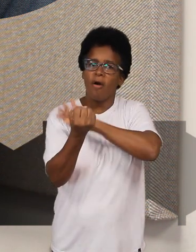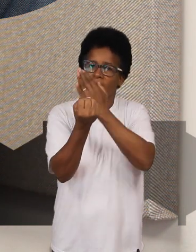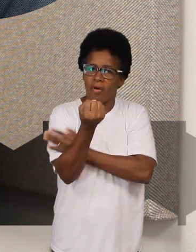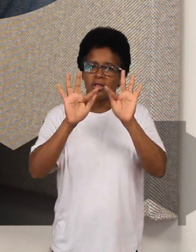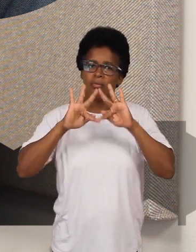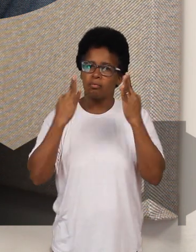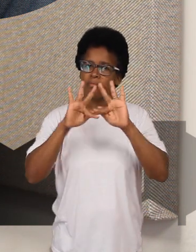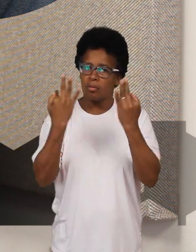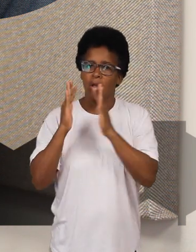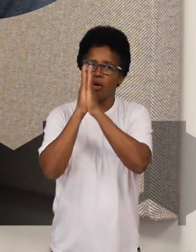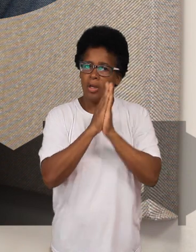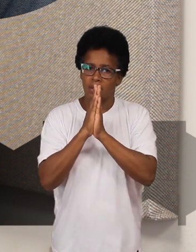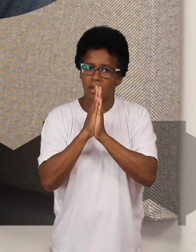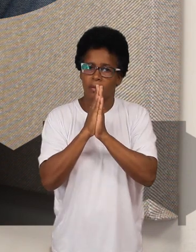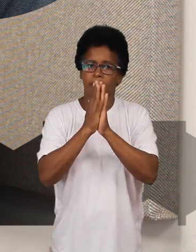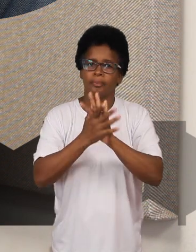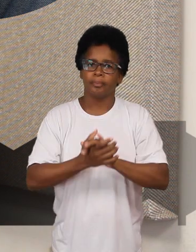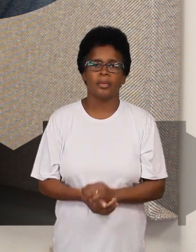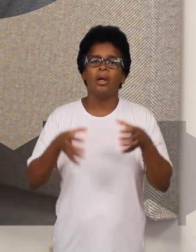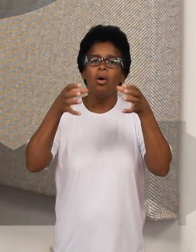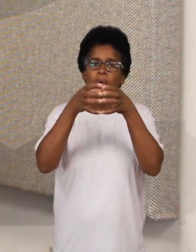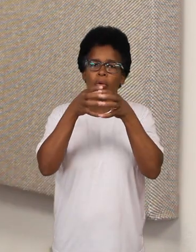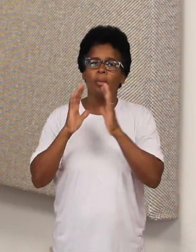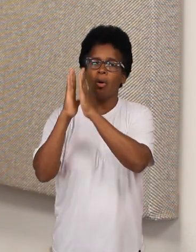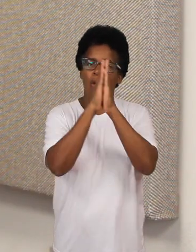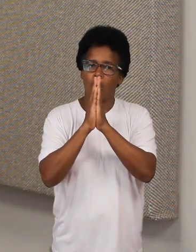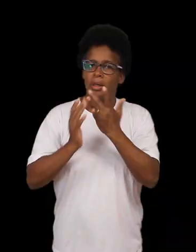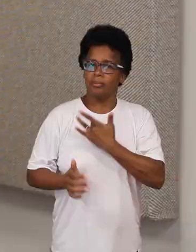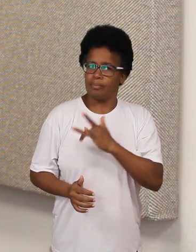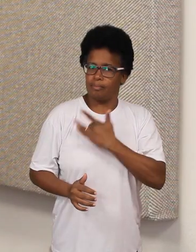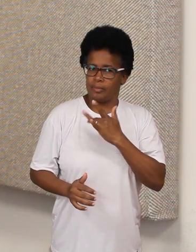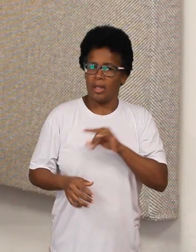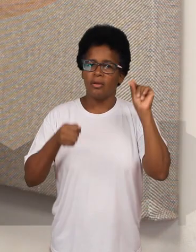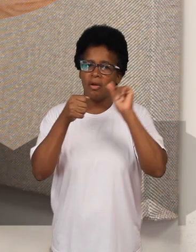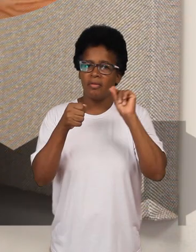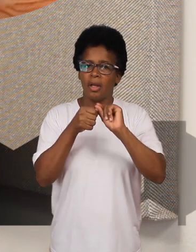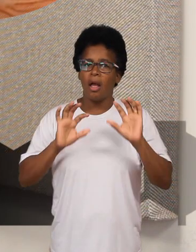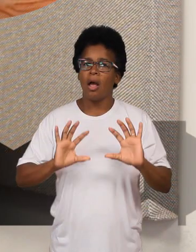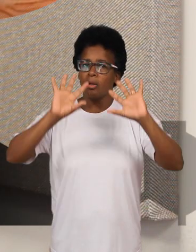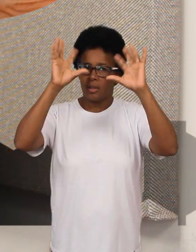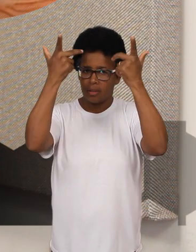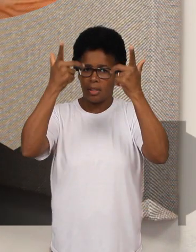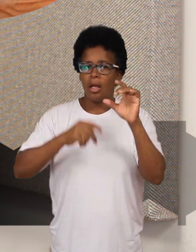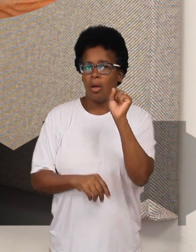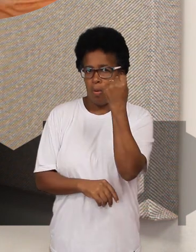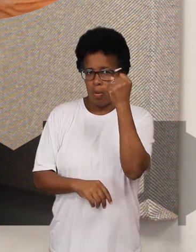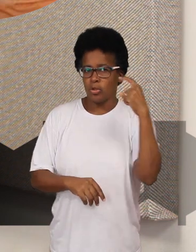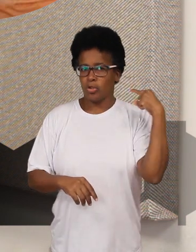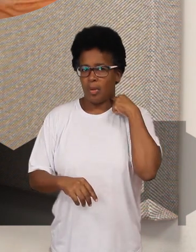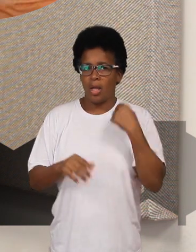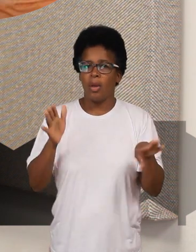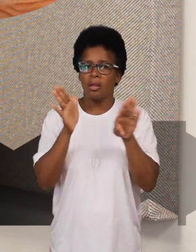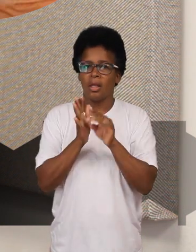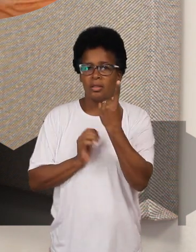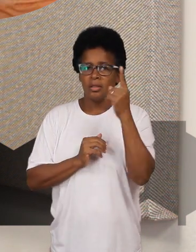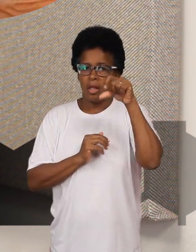forças em oração por sua descendência. Participe! O Grupo Hora da Misericórdia vai promover,